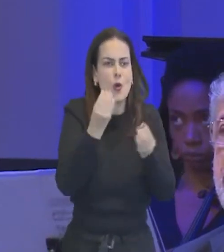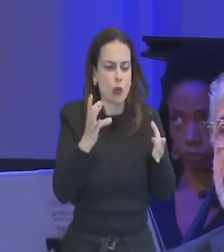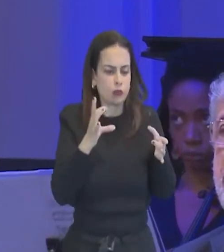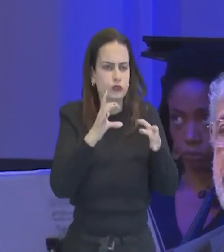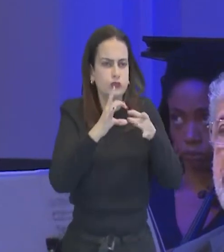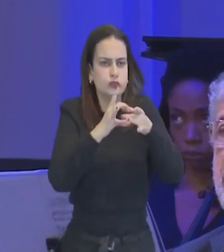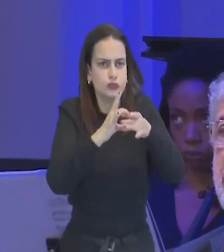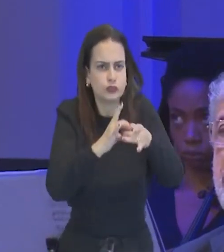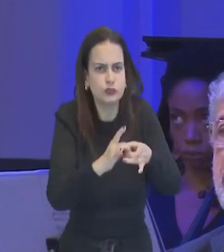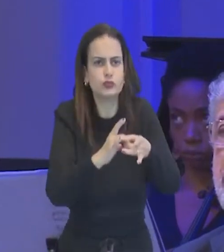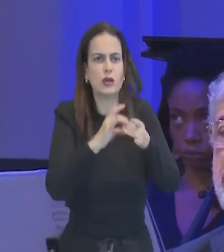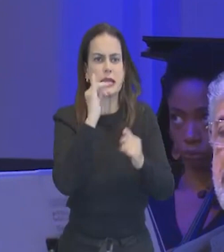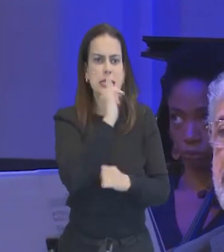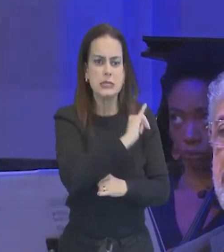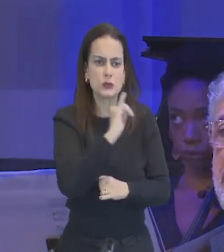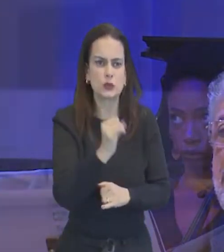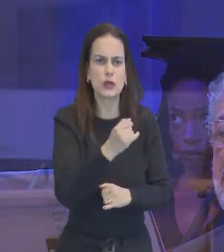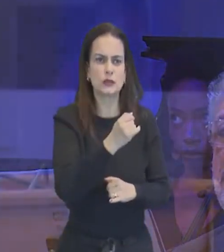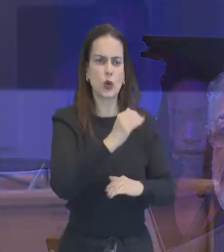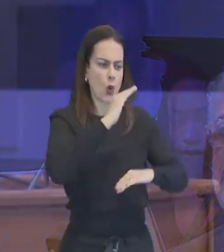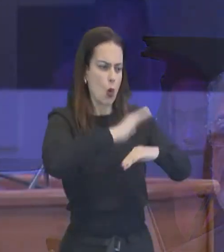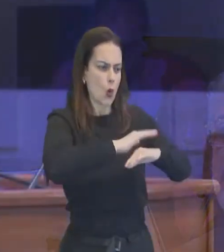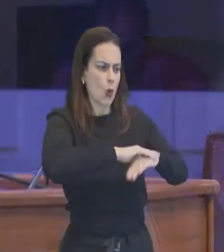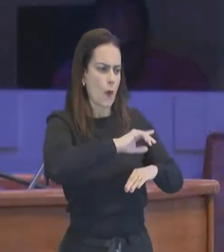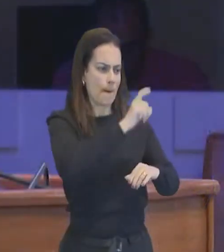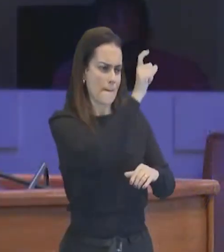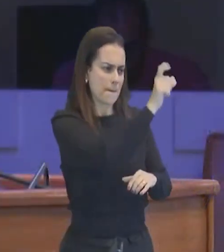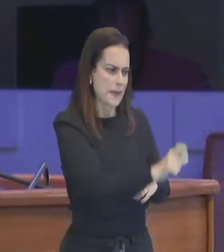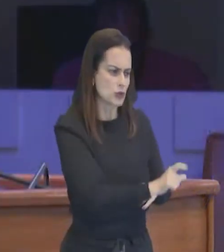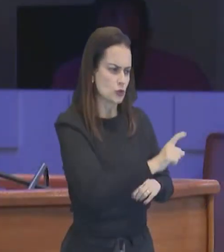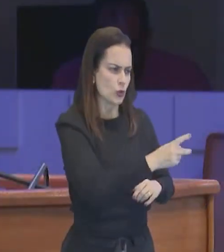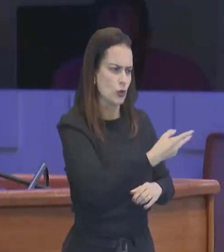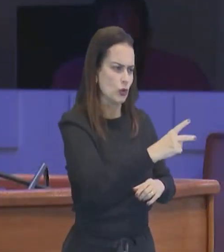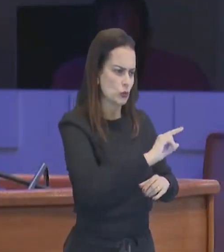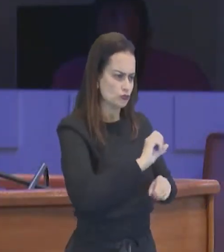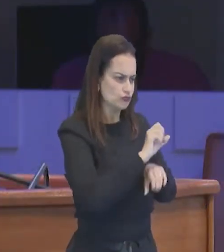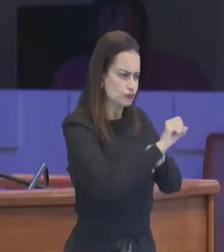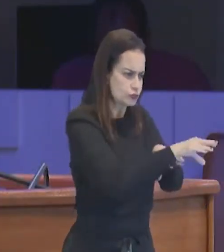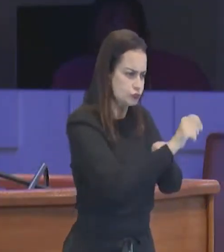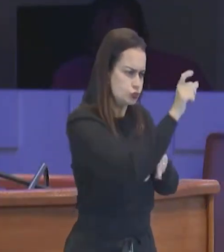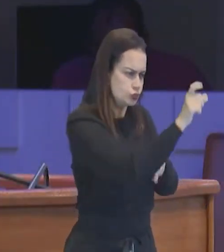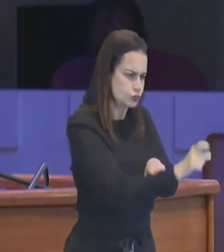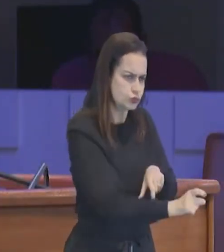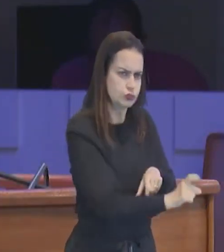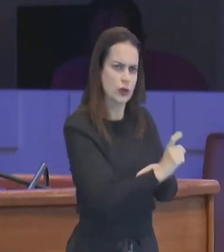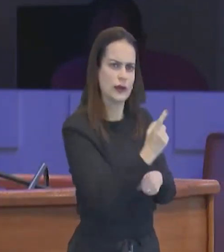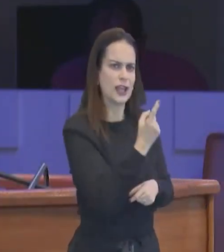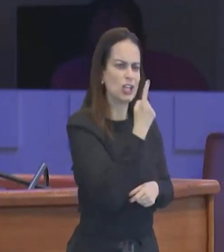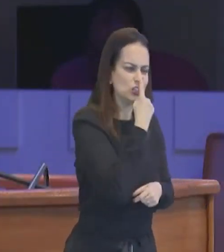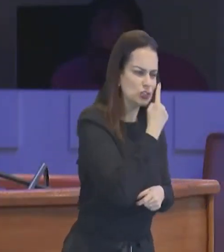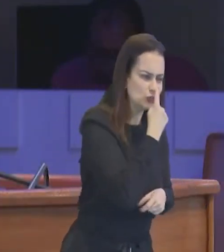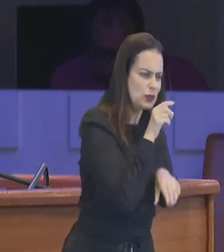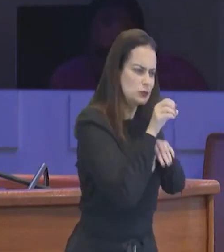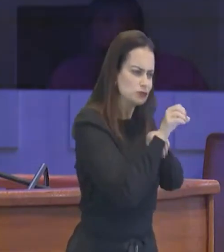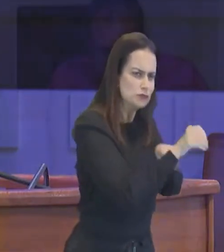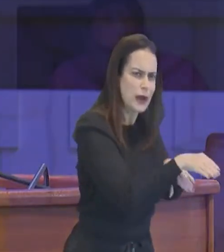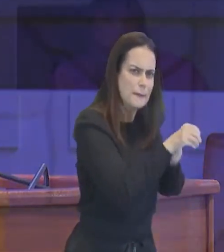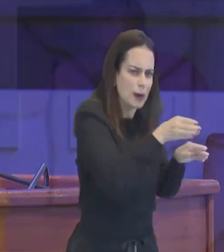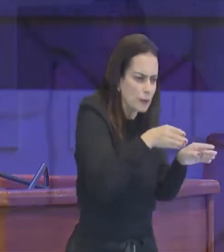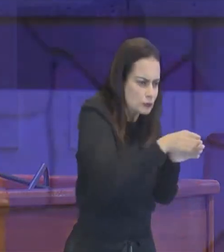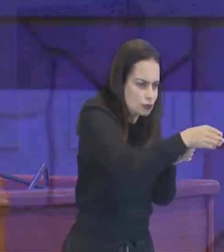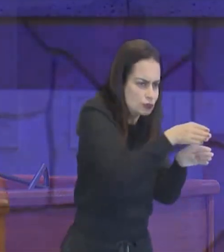instruído, com aquele que recebe o ensino, e quando pensamos, e aqui nós verificamos esta